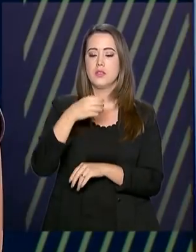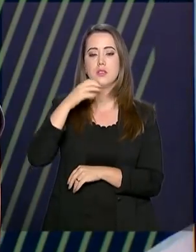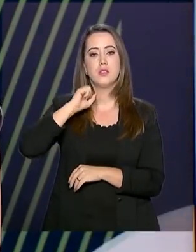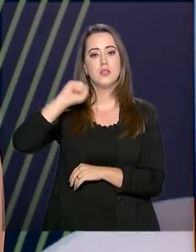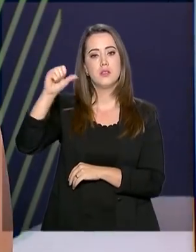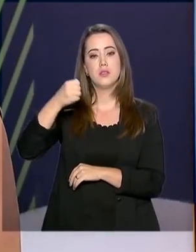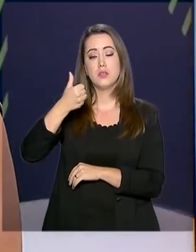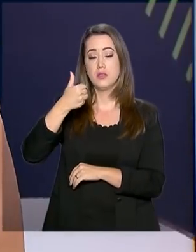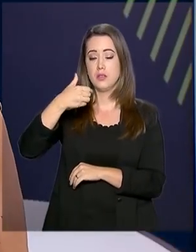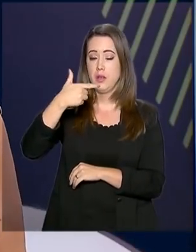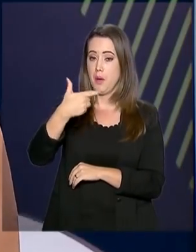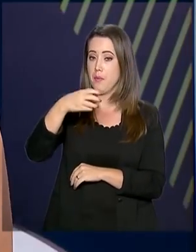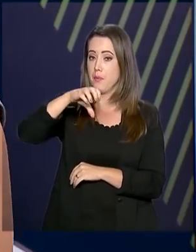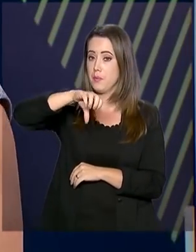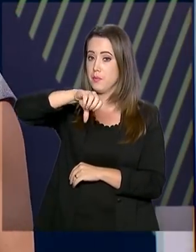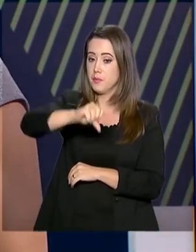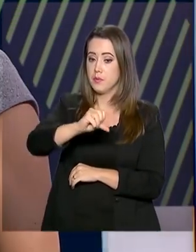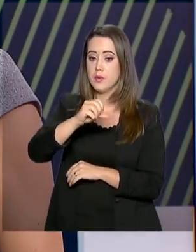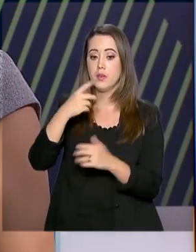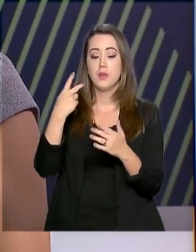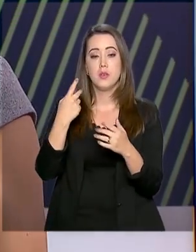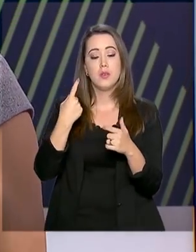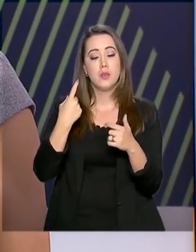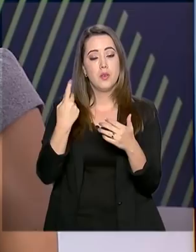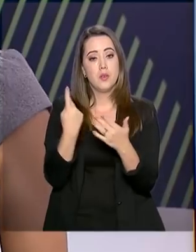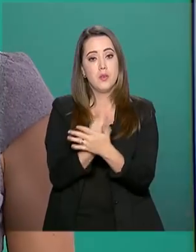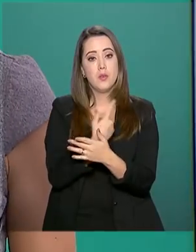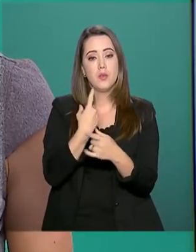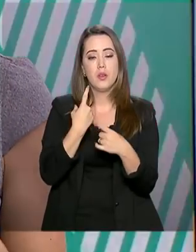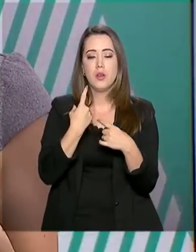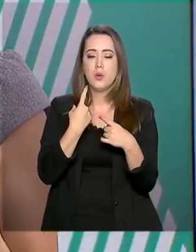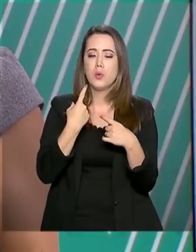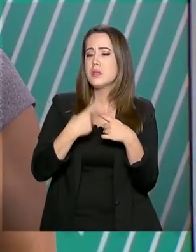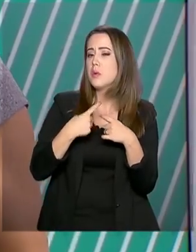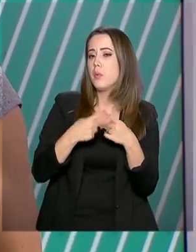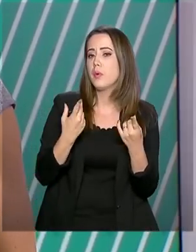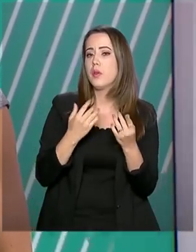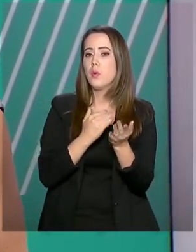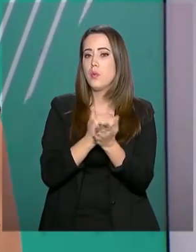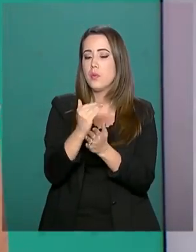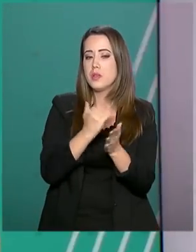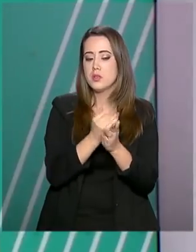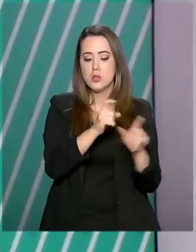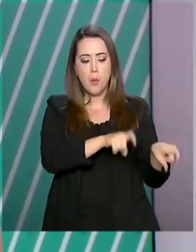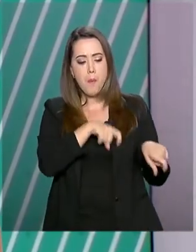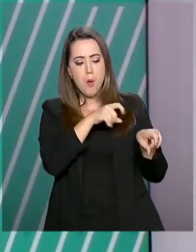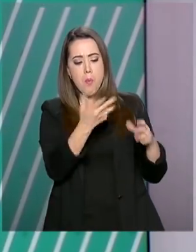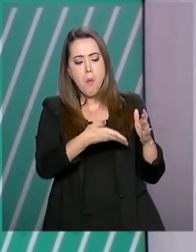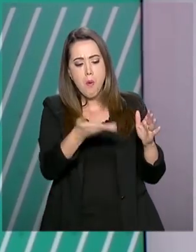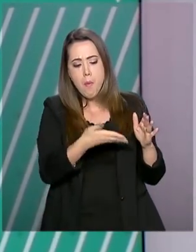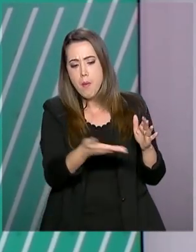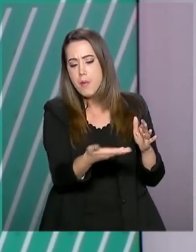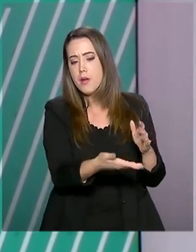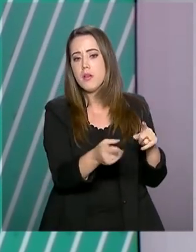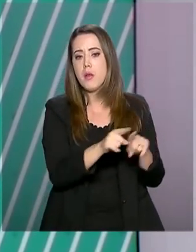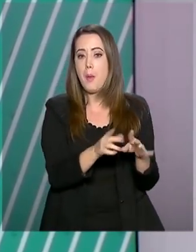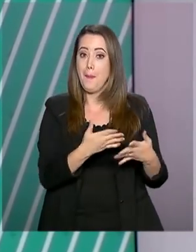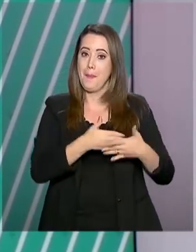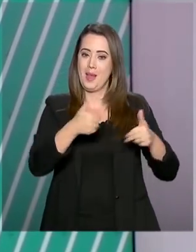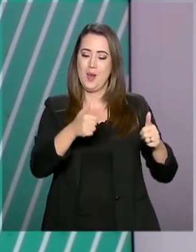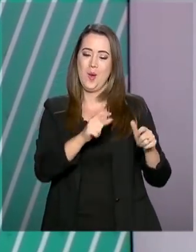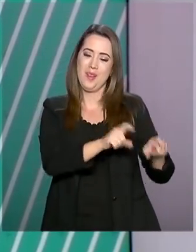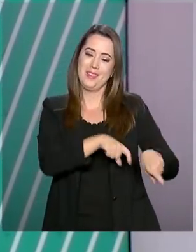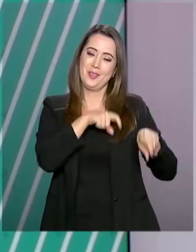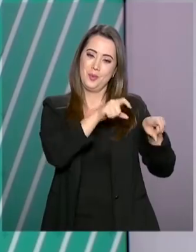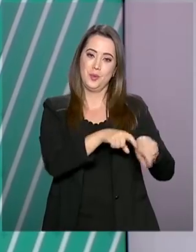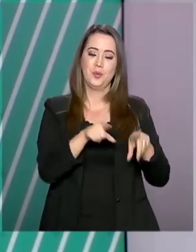E esse resultado, Roberto, ele se deveu muito ao início das safras, ao fortalecimento da agricultura e